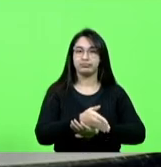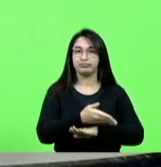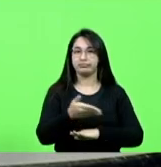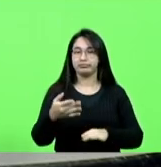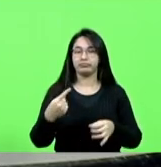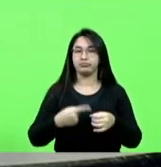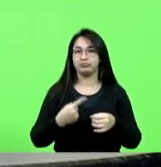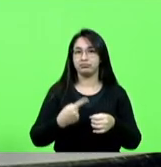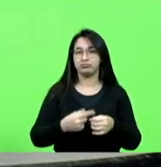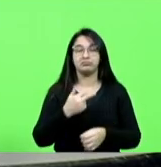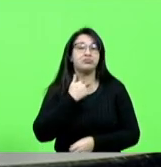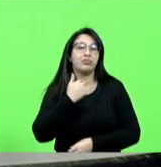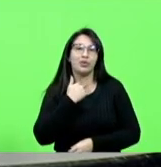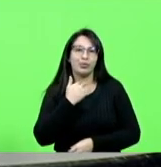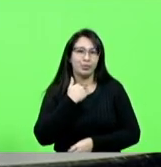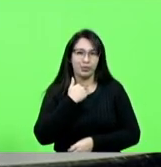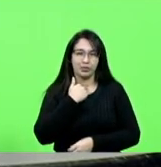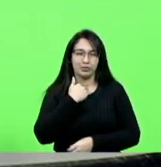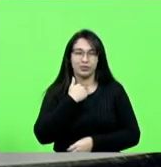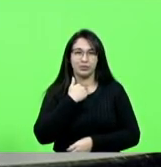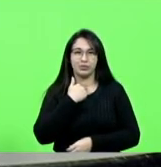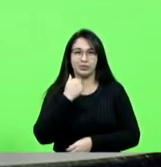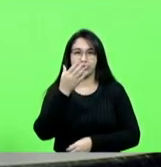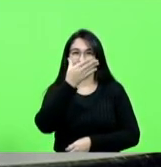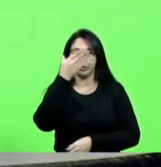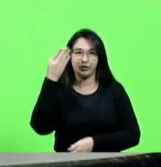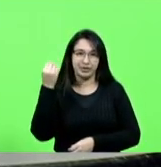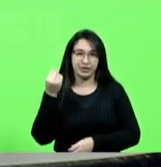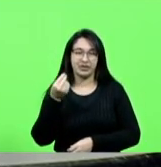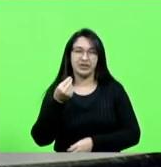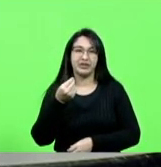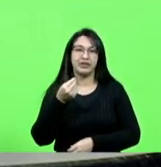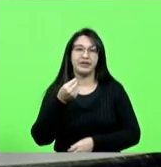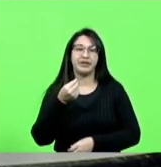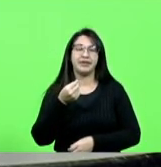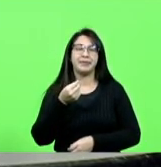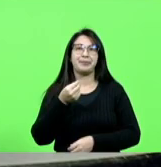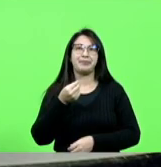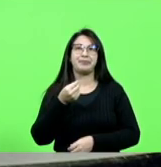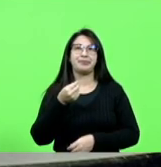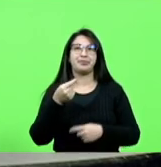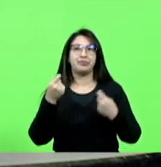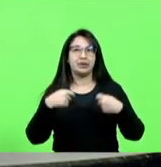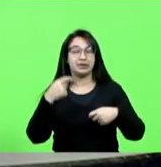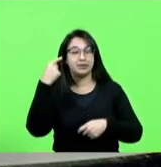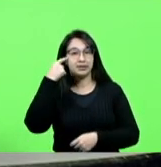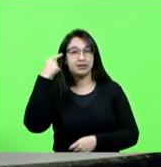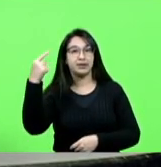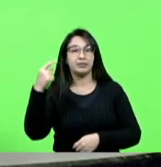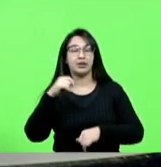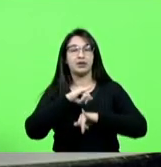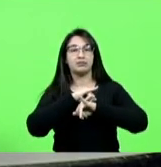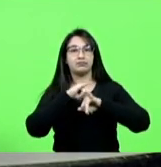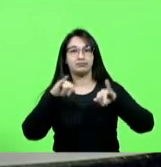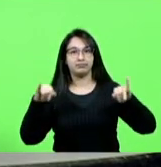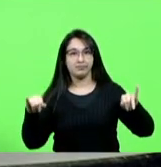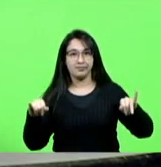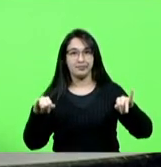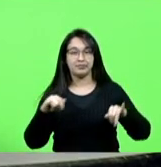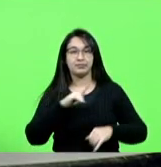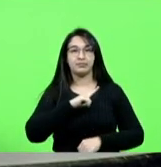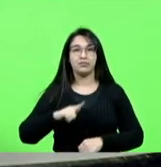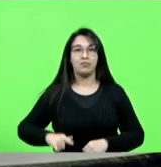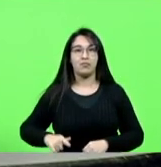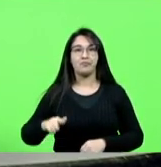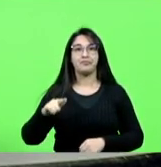posso de modo algum deixar de comentar aqui, senhor presidente, a notícia do governador Moisés em que